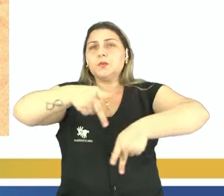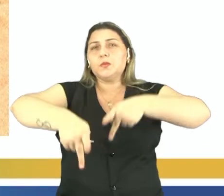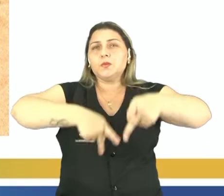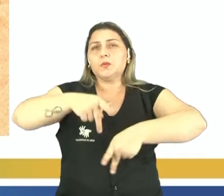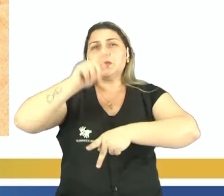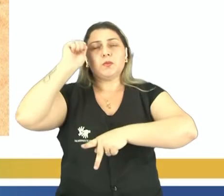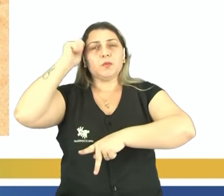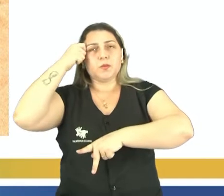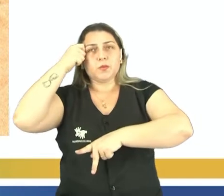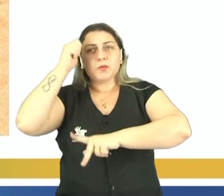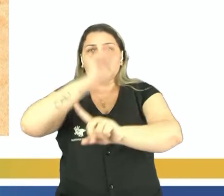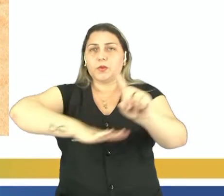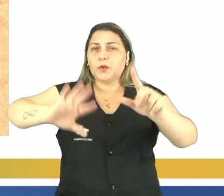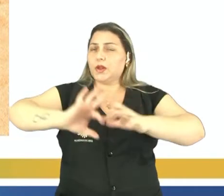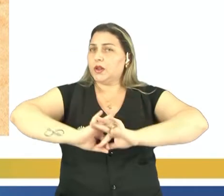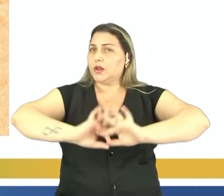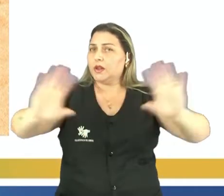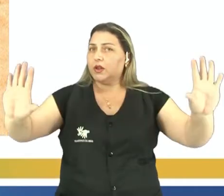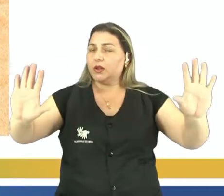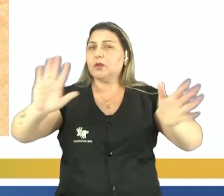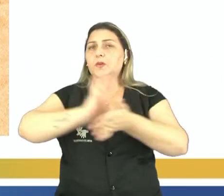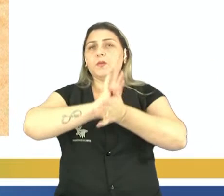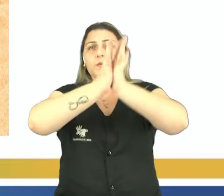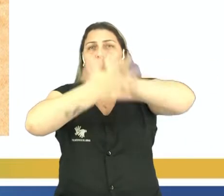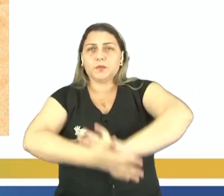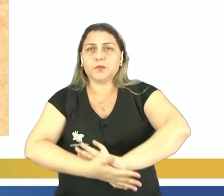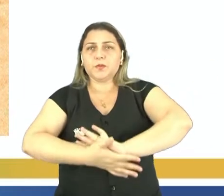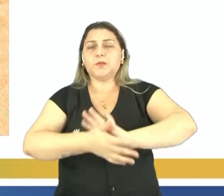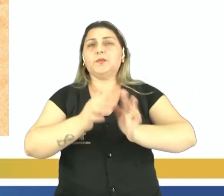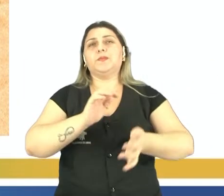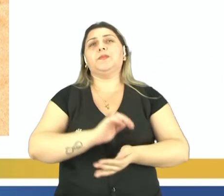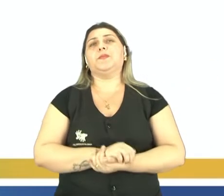luta por uma sociedade livre de toda forma de opressão.